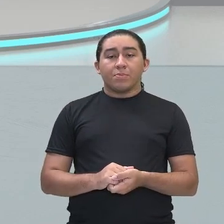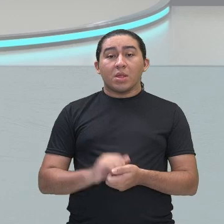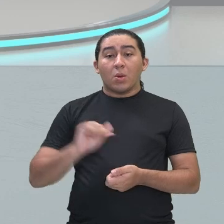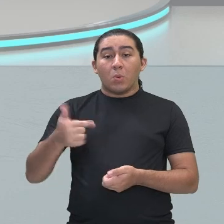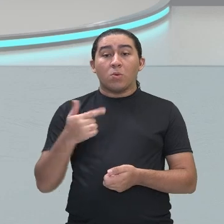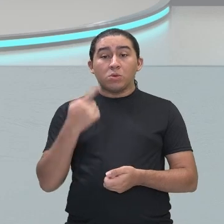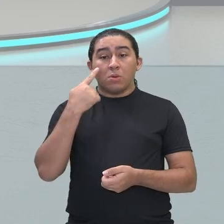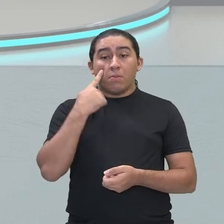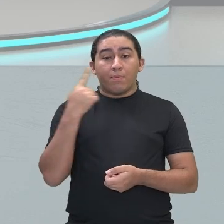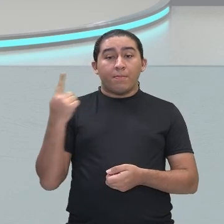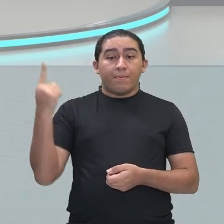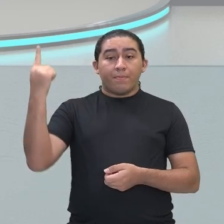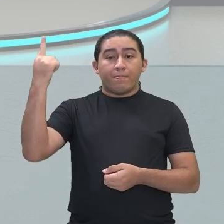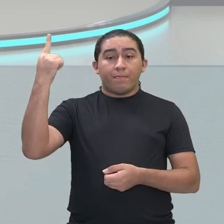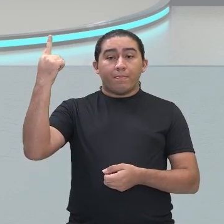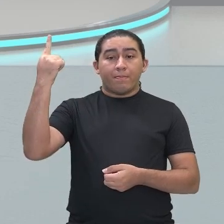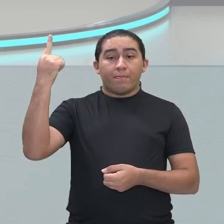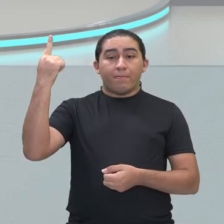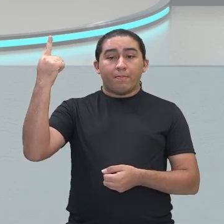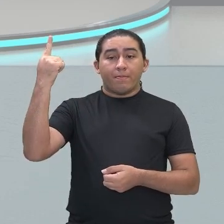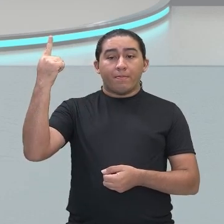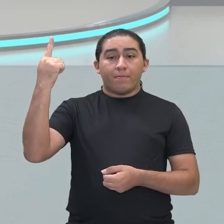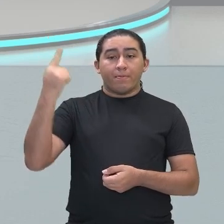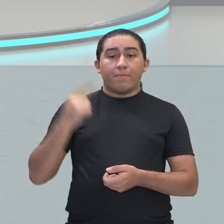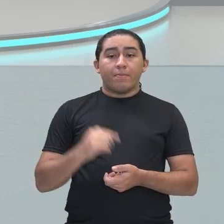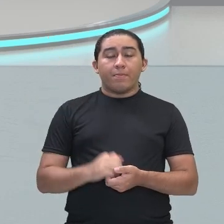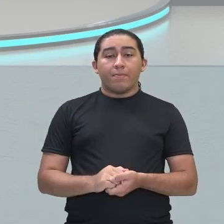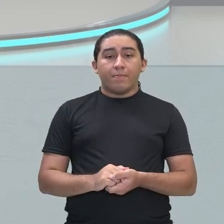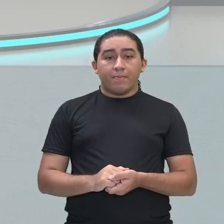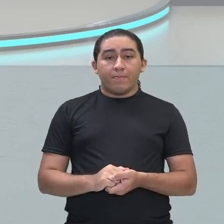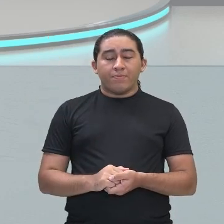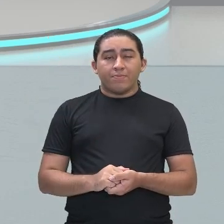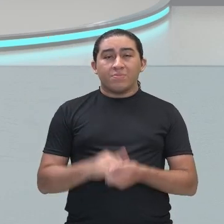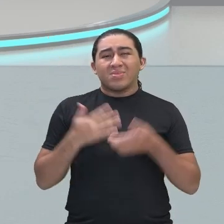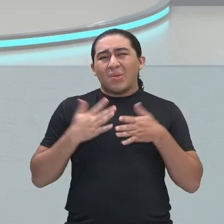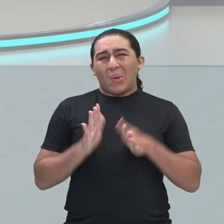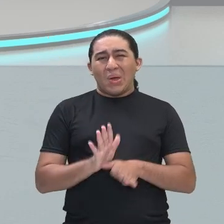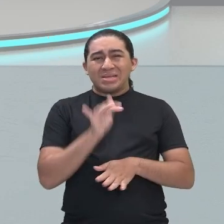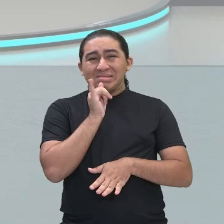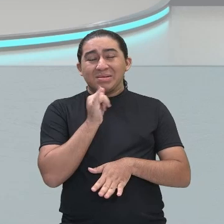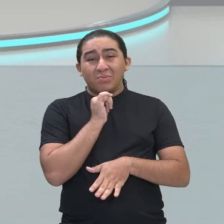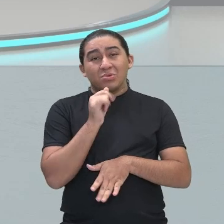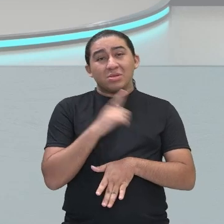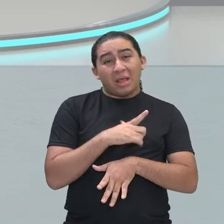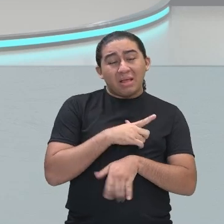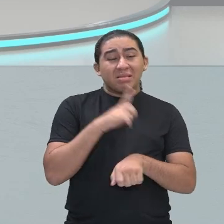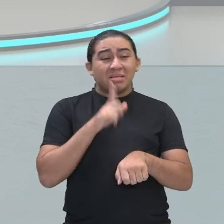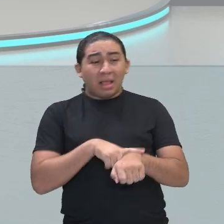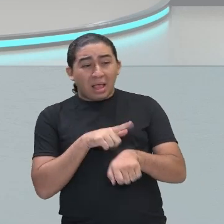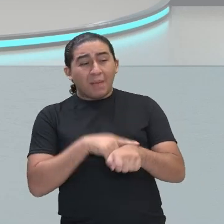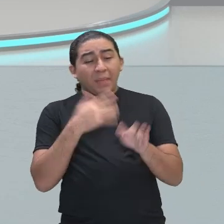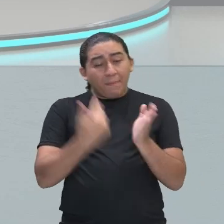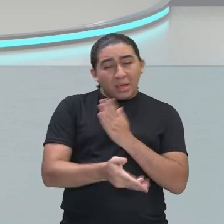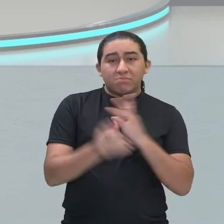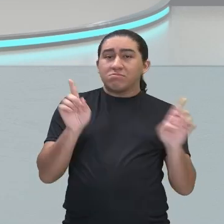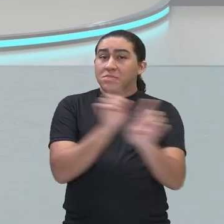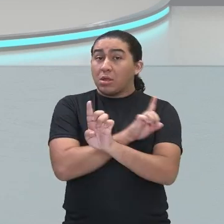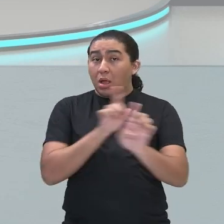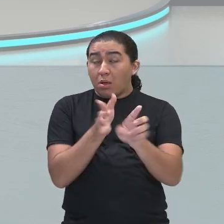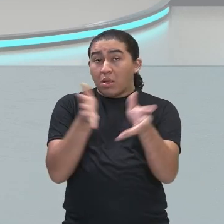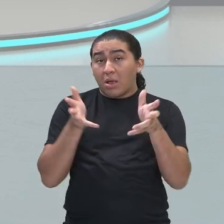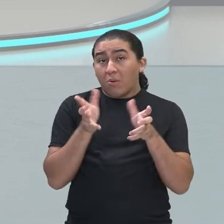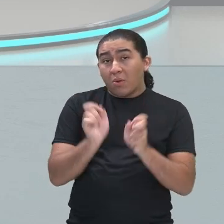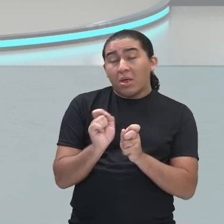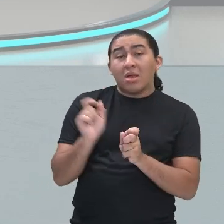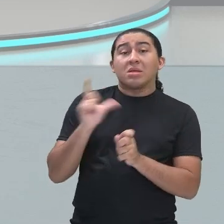outra expressão. Cortar o inútil. Eles não gostam de perder tempo. Eles não querem saber de ficar com